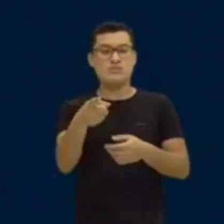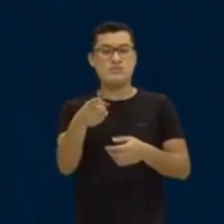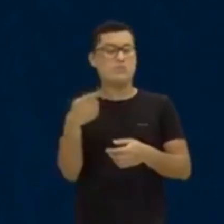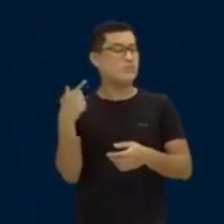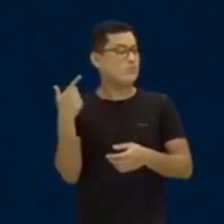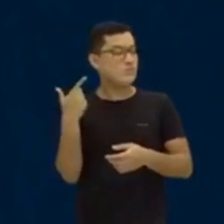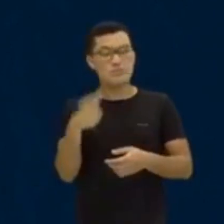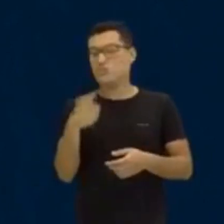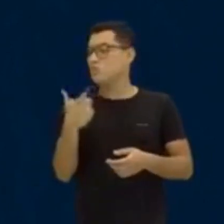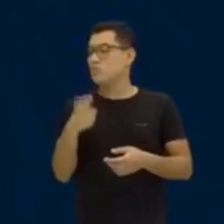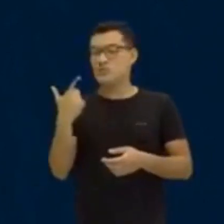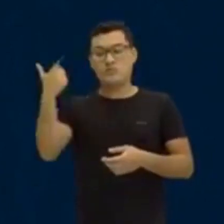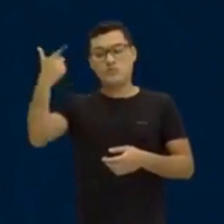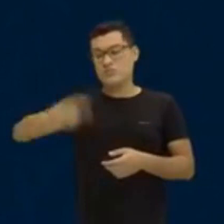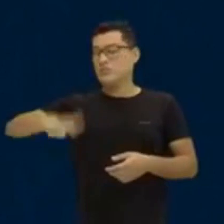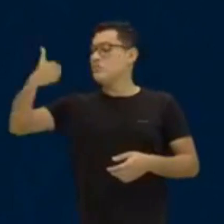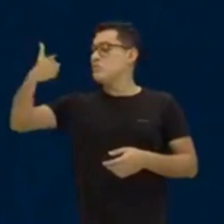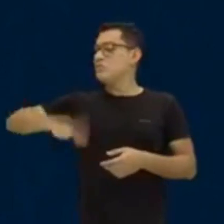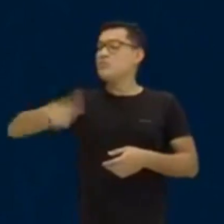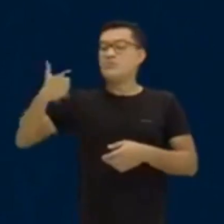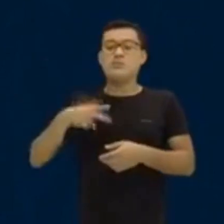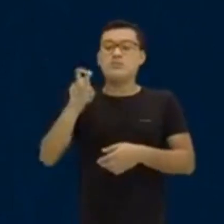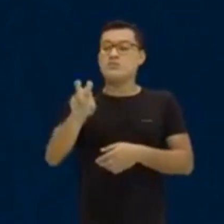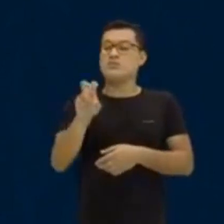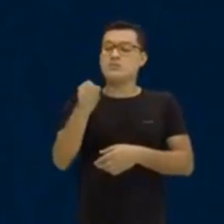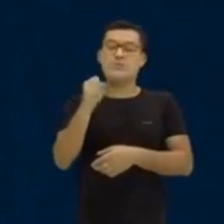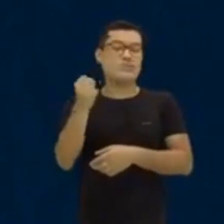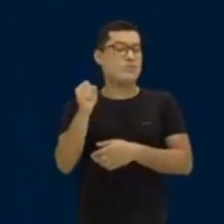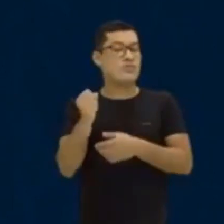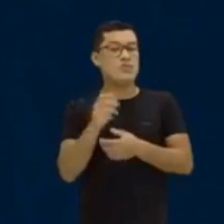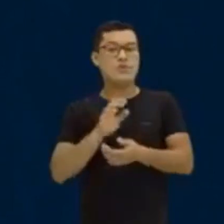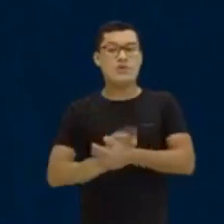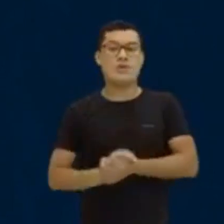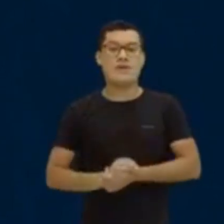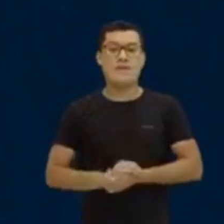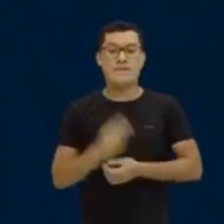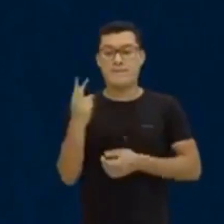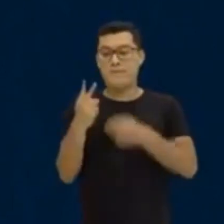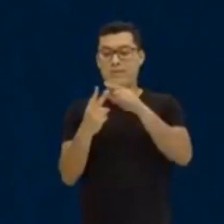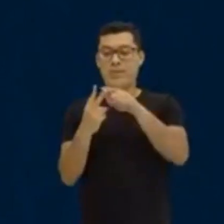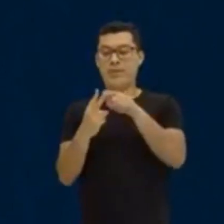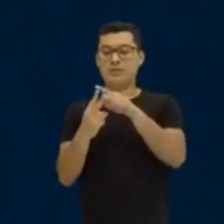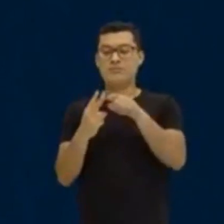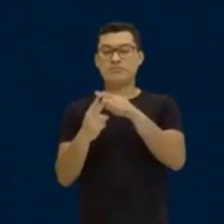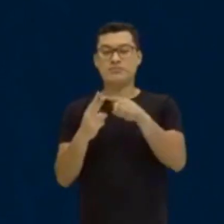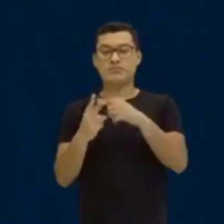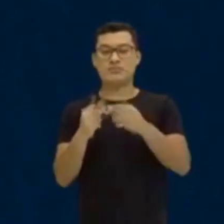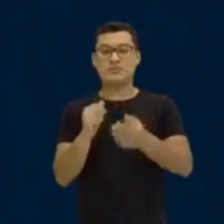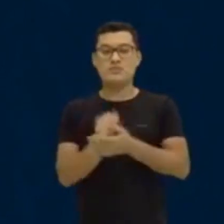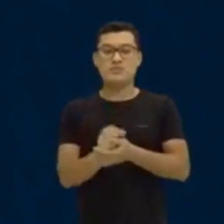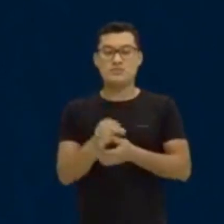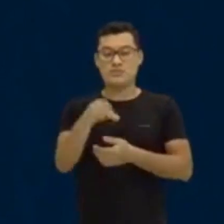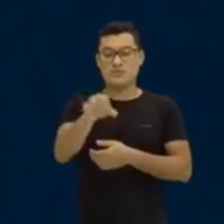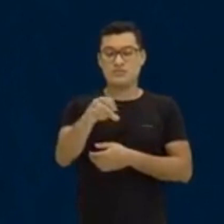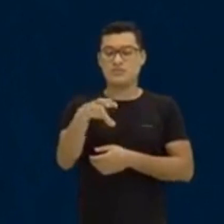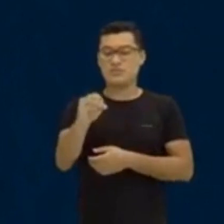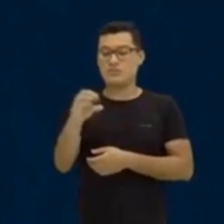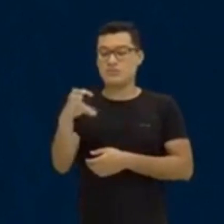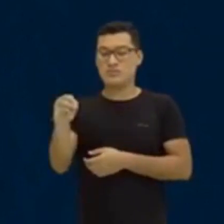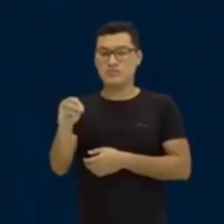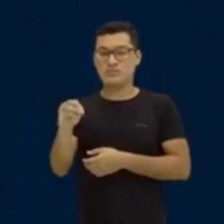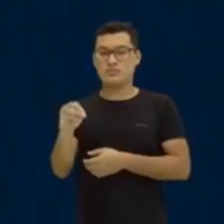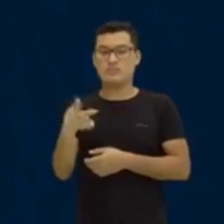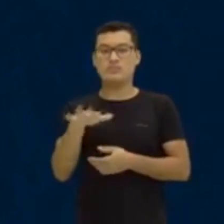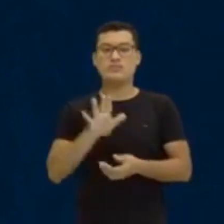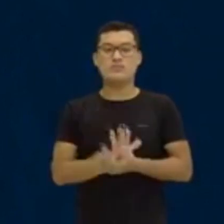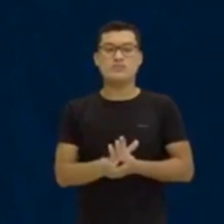repetem? Ah, não se repete o 5 nem o 8. Então, são dois números. Então, são dois zeros. Tá?